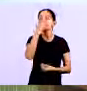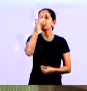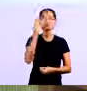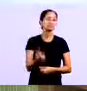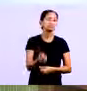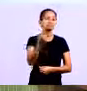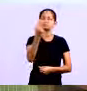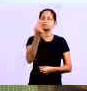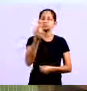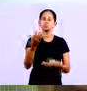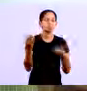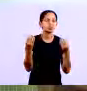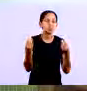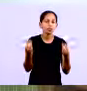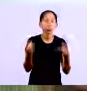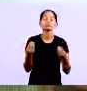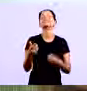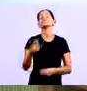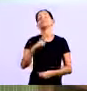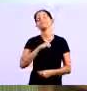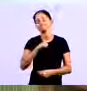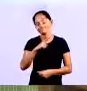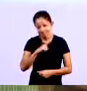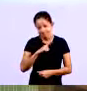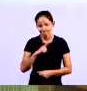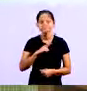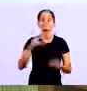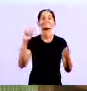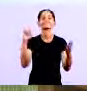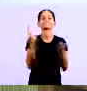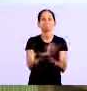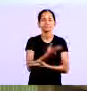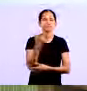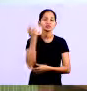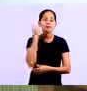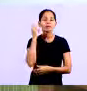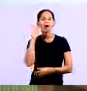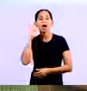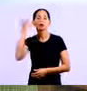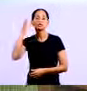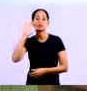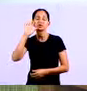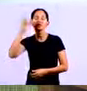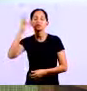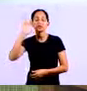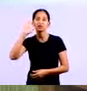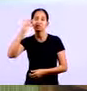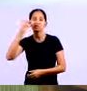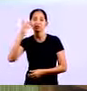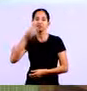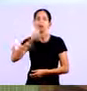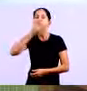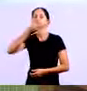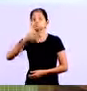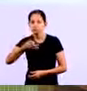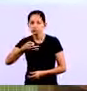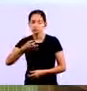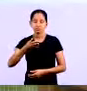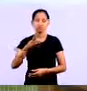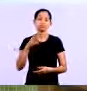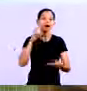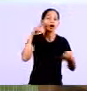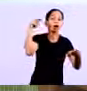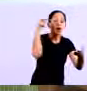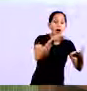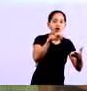urdo É o cúm do absurdo Mas infelizmente tem gente que faz isso Se habituou tanto a tomar decisões de forma empírica Que não se utiliza das informações e